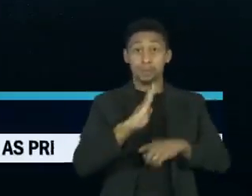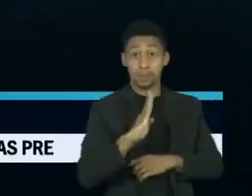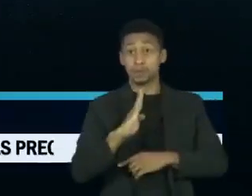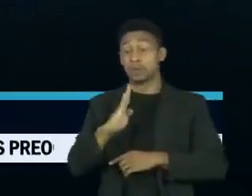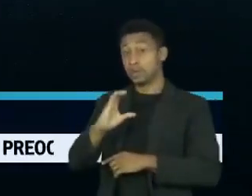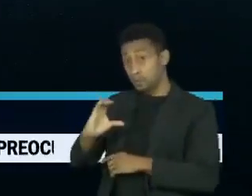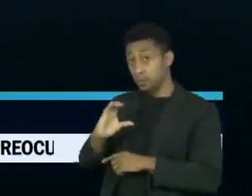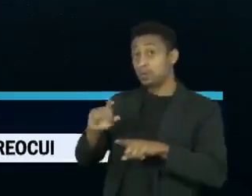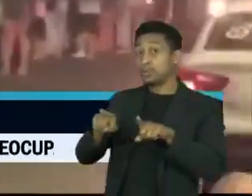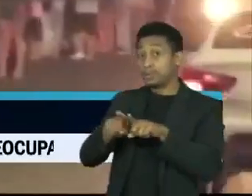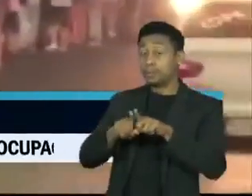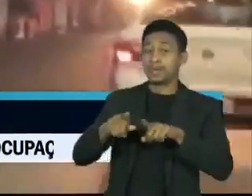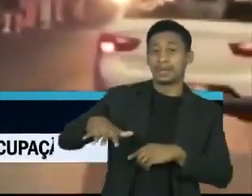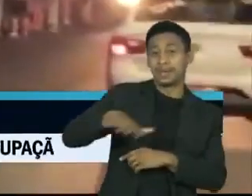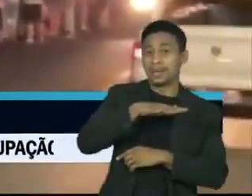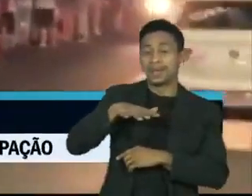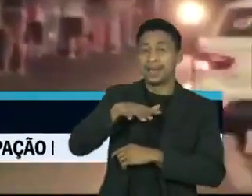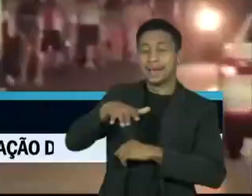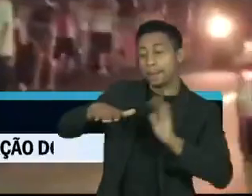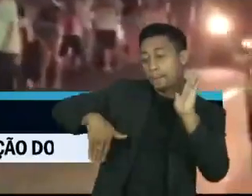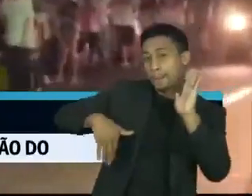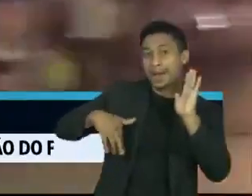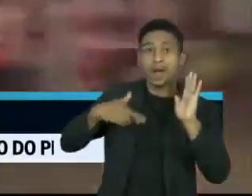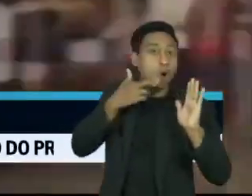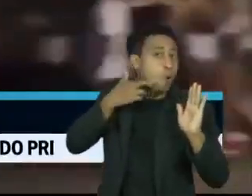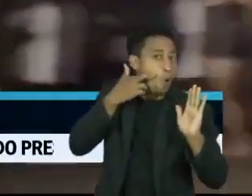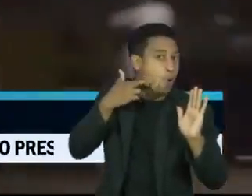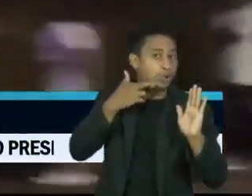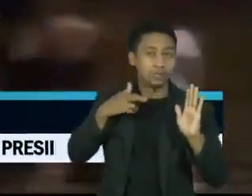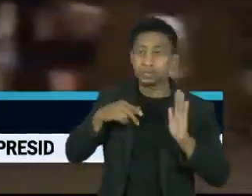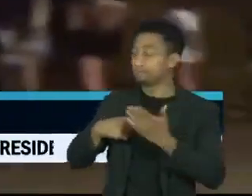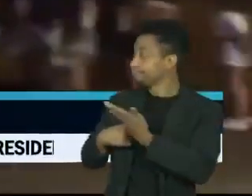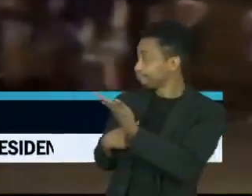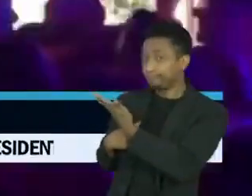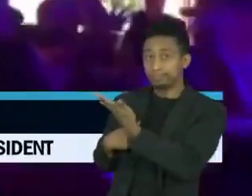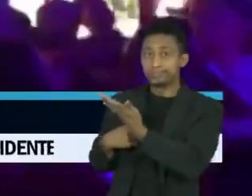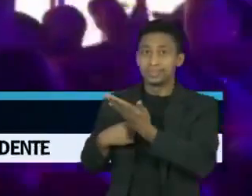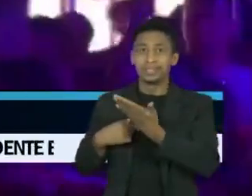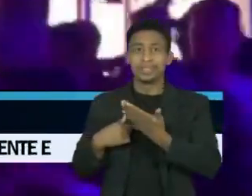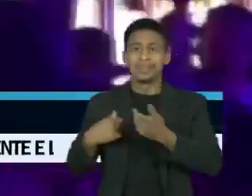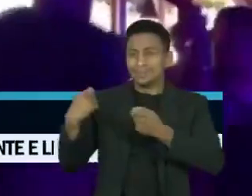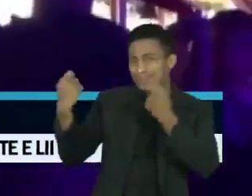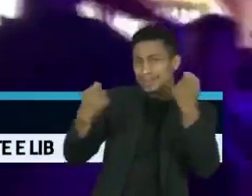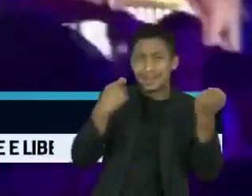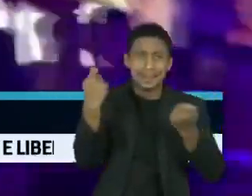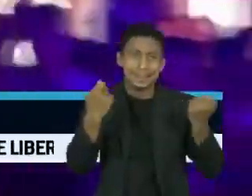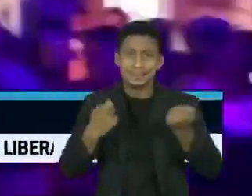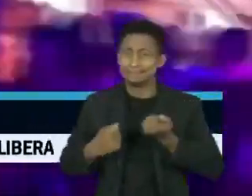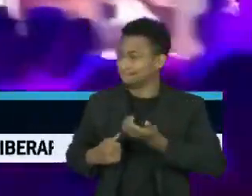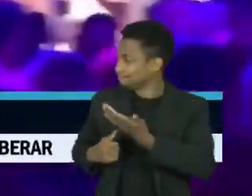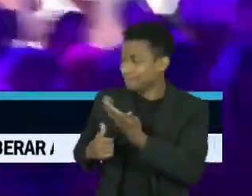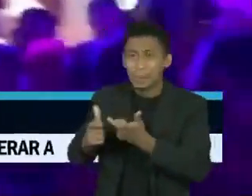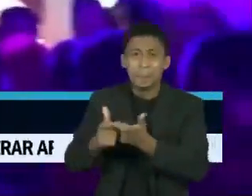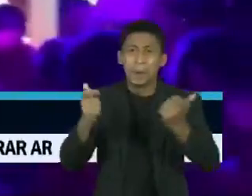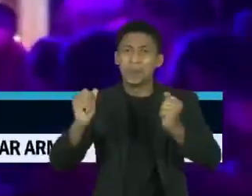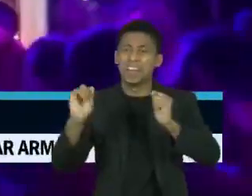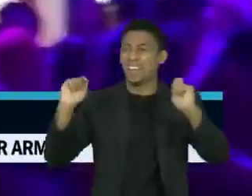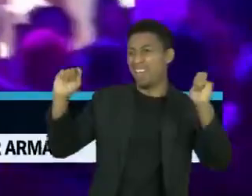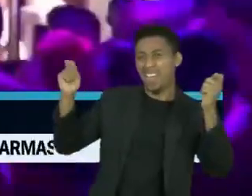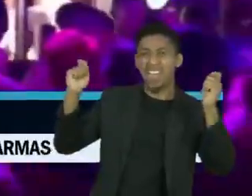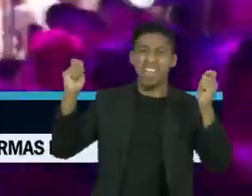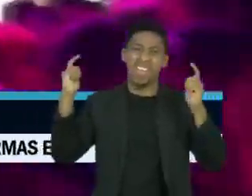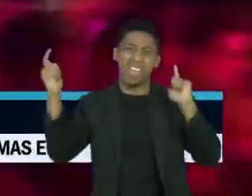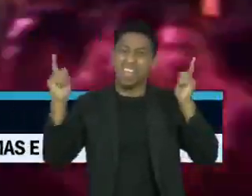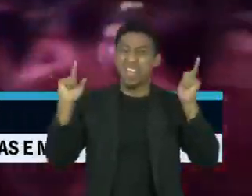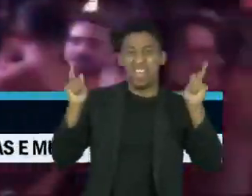e também na Praia do Rosa. Uma fila enorme se formou em frente a esta casa noturna. Nesta outra, muita gente se divertia e